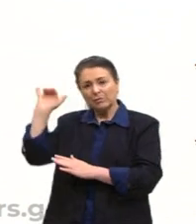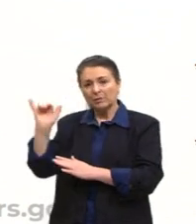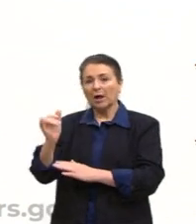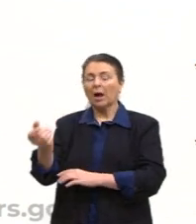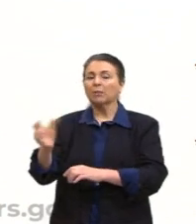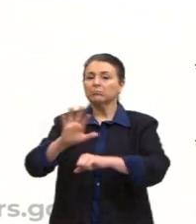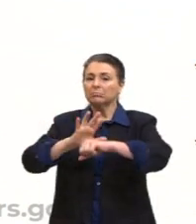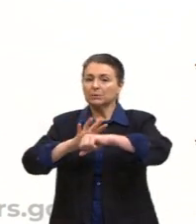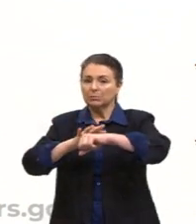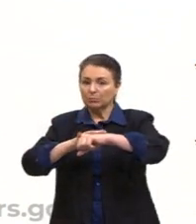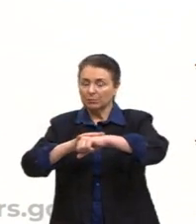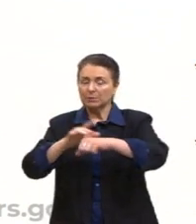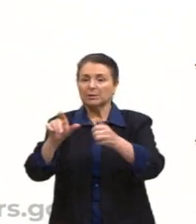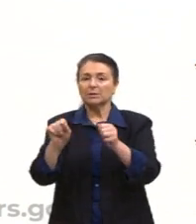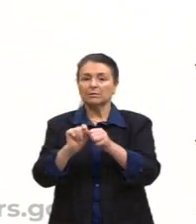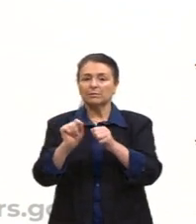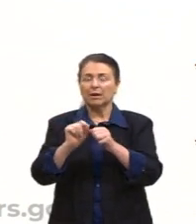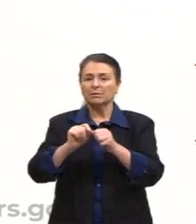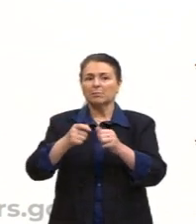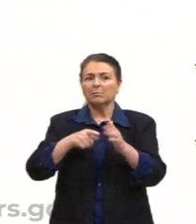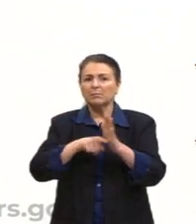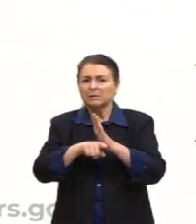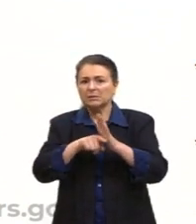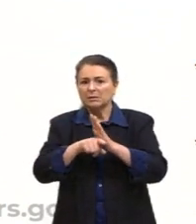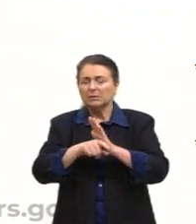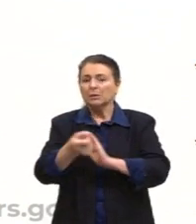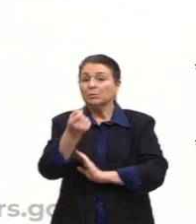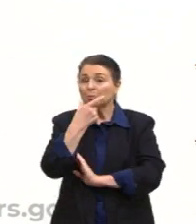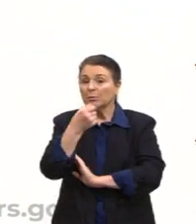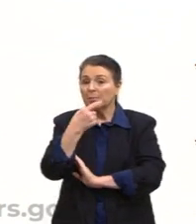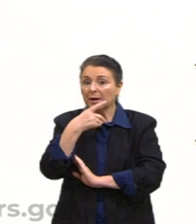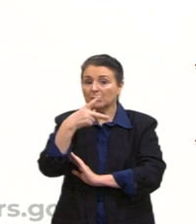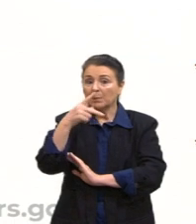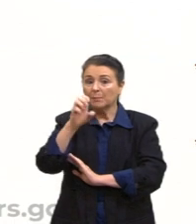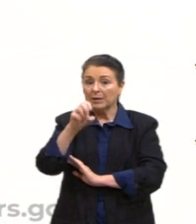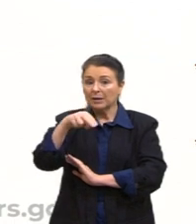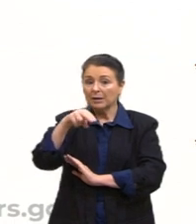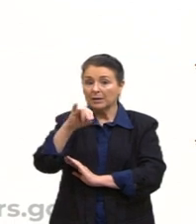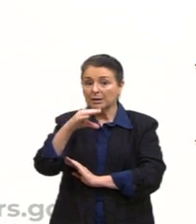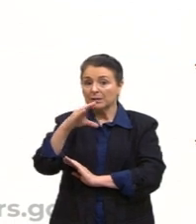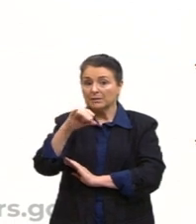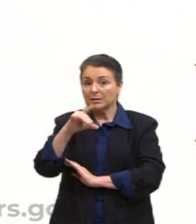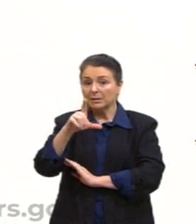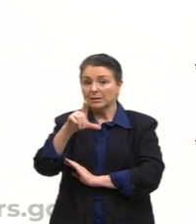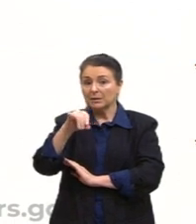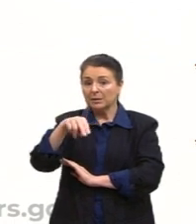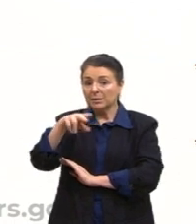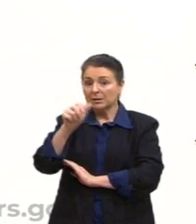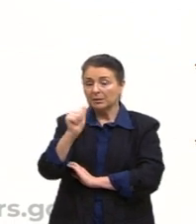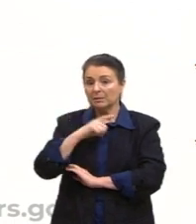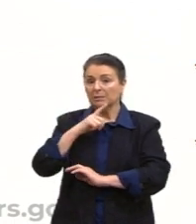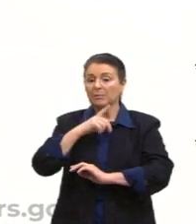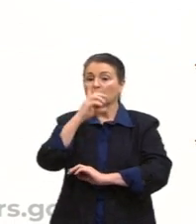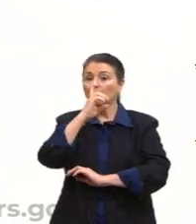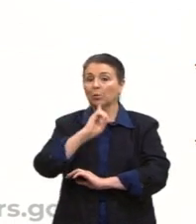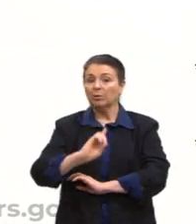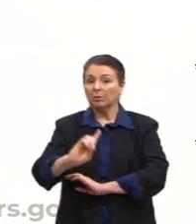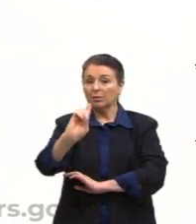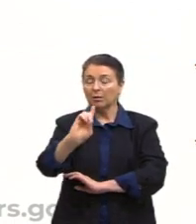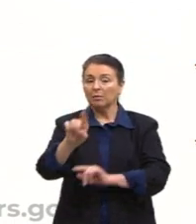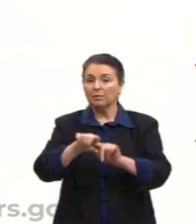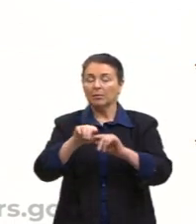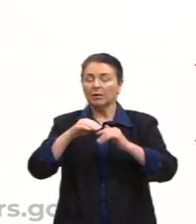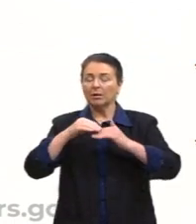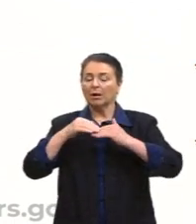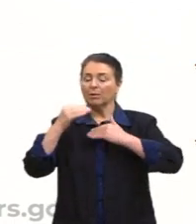ele faz a pesquisa da penicilina com as suas ovelhas. O Darwin, a evolução das espécies, o darwinismo,